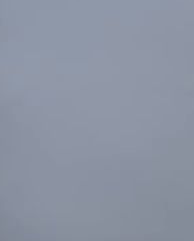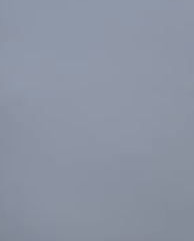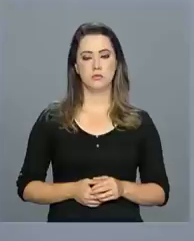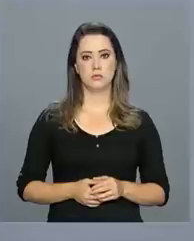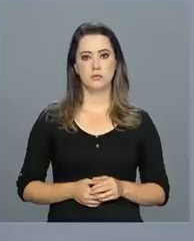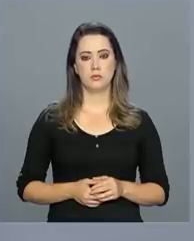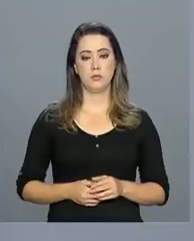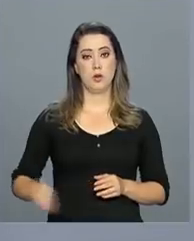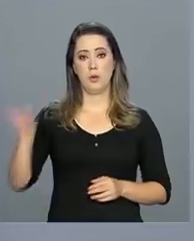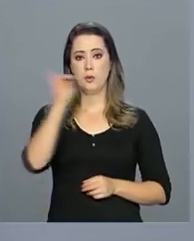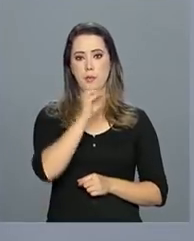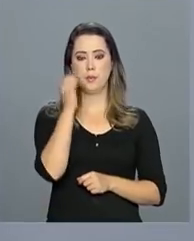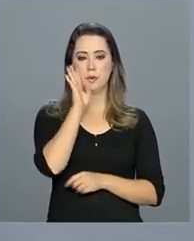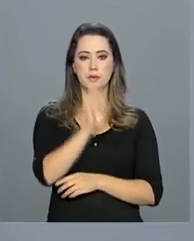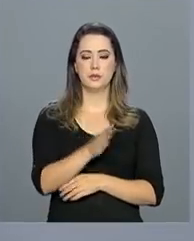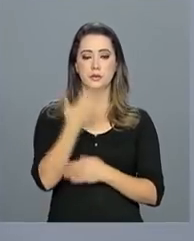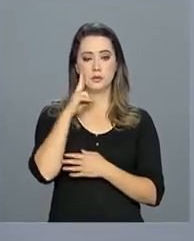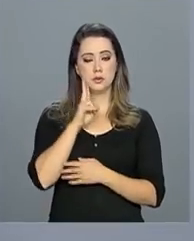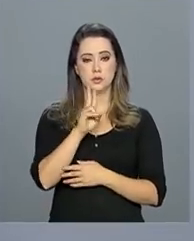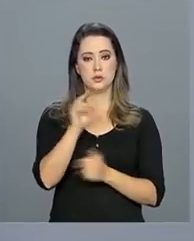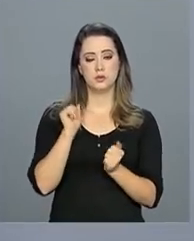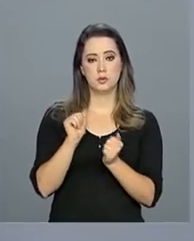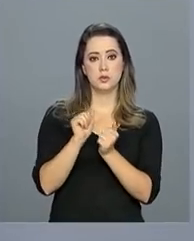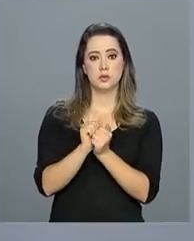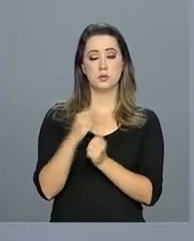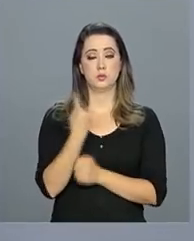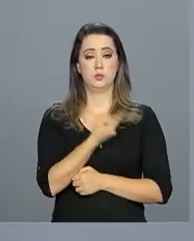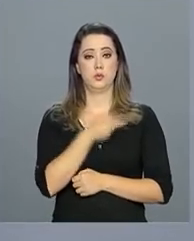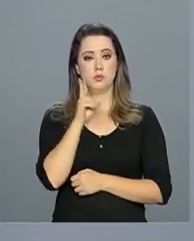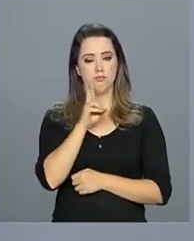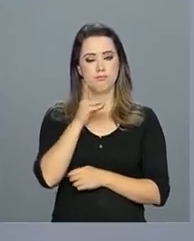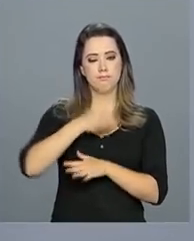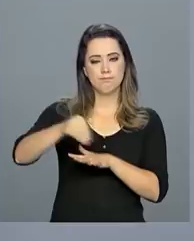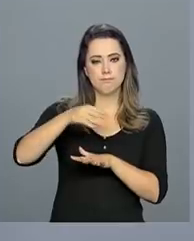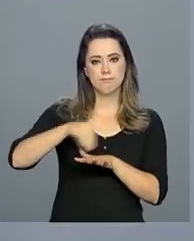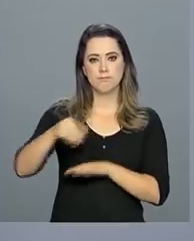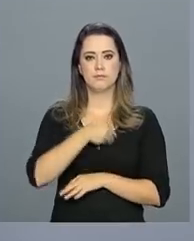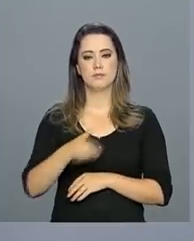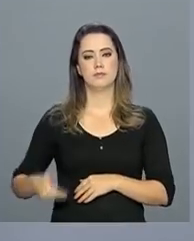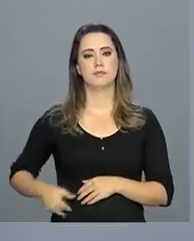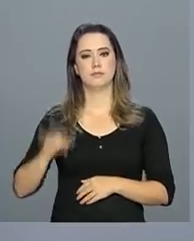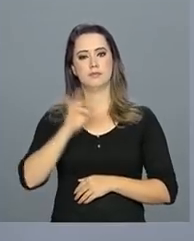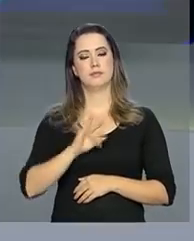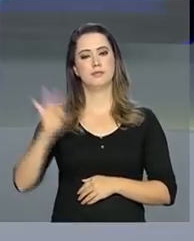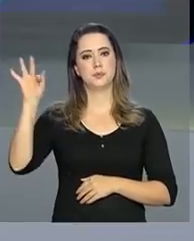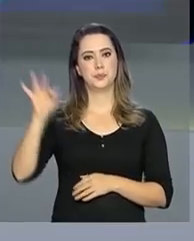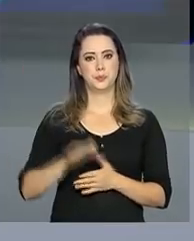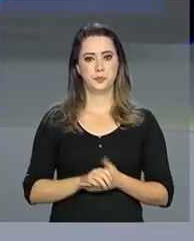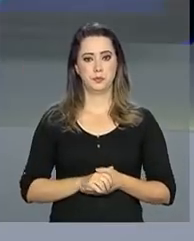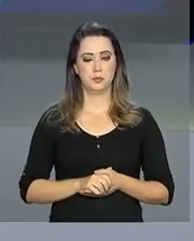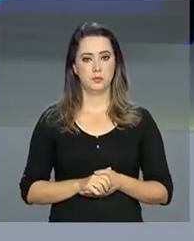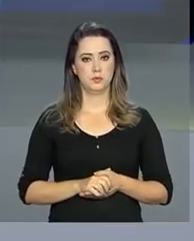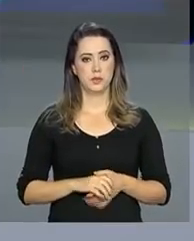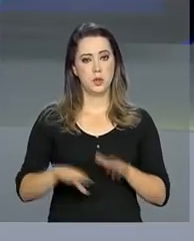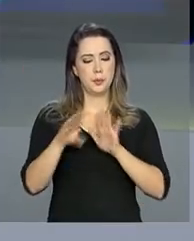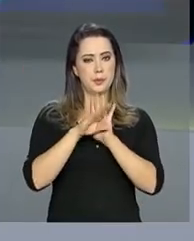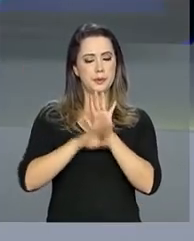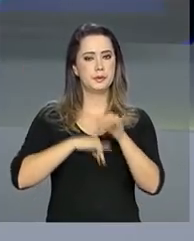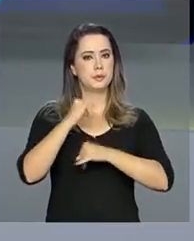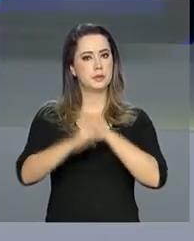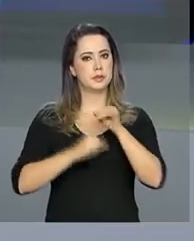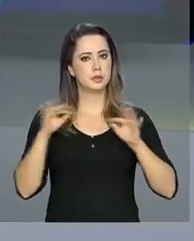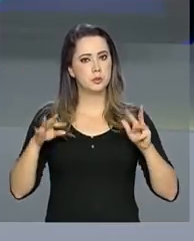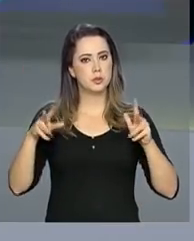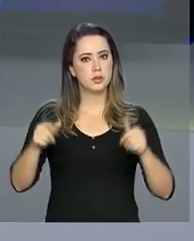Olá, boa tarde. Acompanhe com a gente as notícias do governo federal aqui no Repórter NBR. O programa Internet para